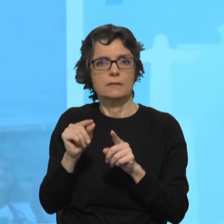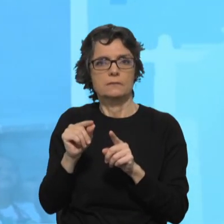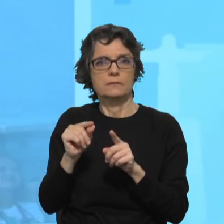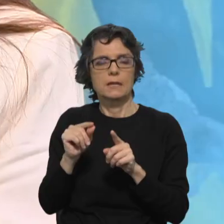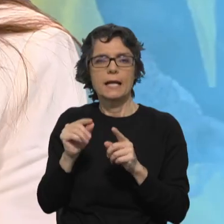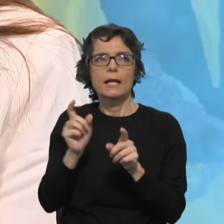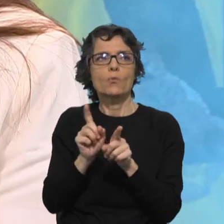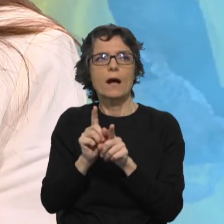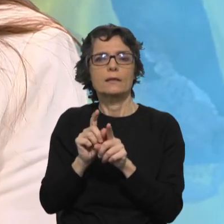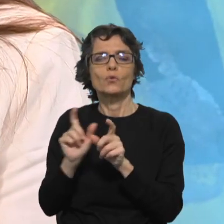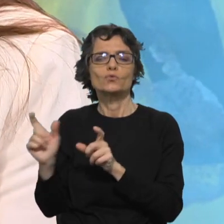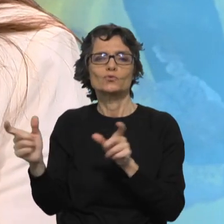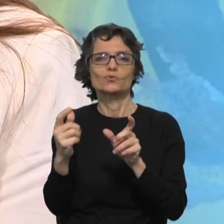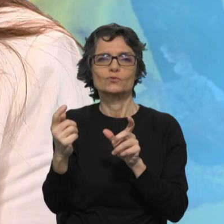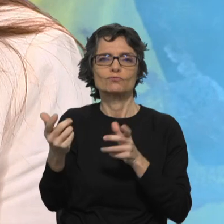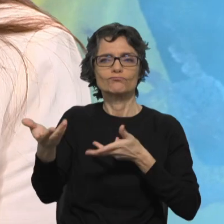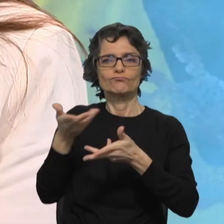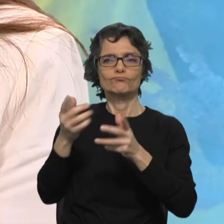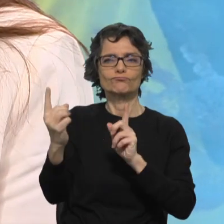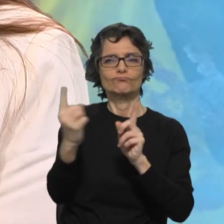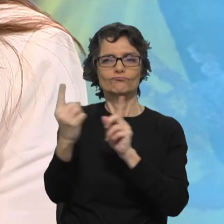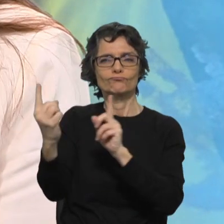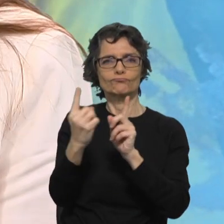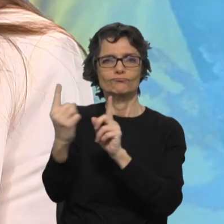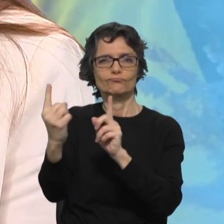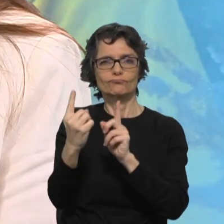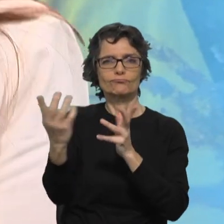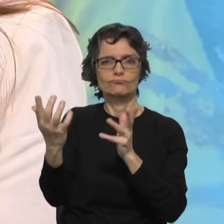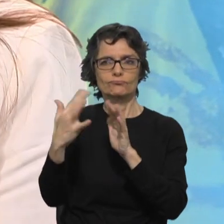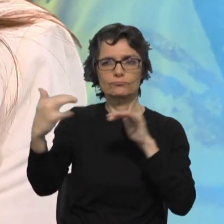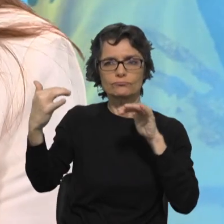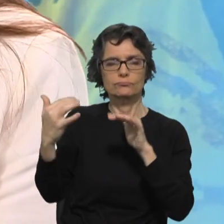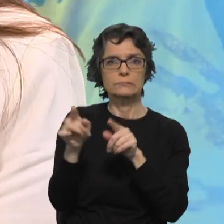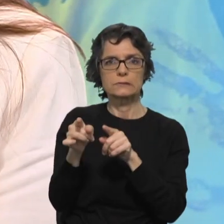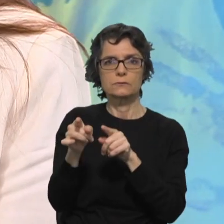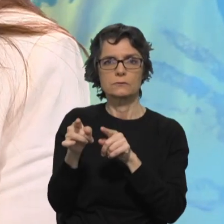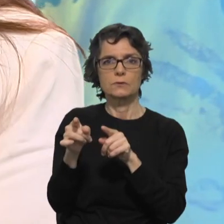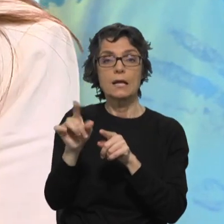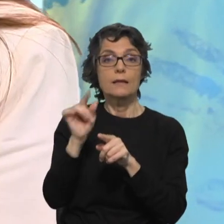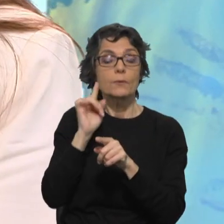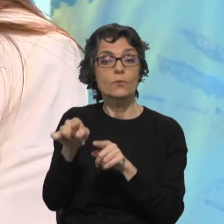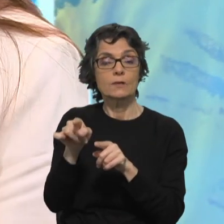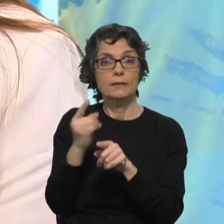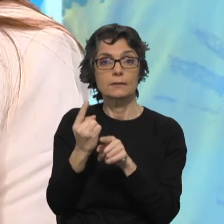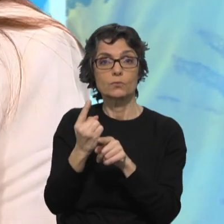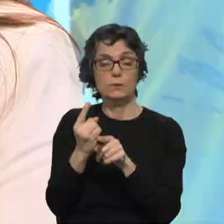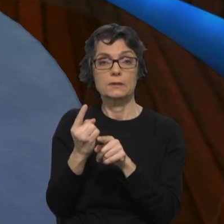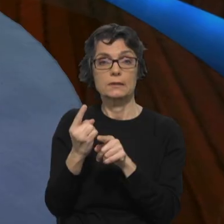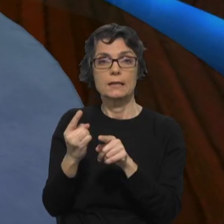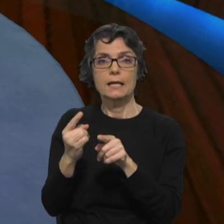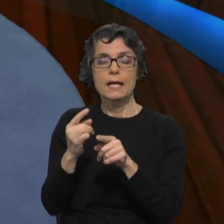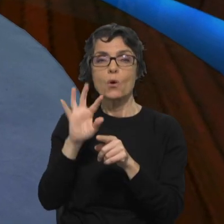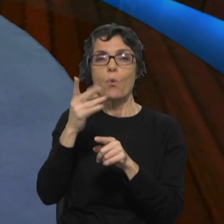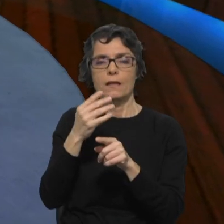monitorização, confronto, permanente diálogo e permanente construção. Que bom que é que há uma equipa que é